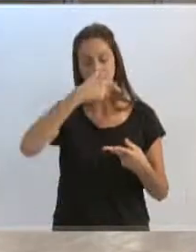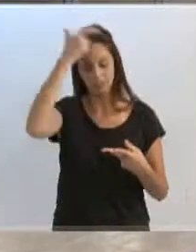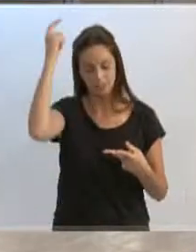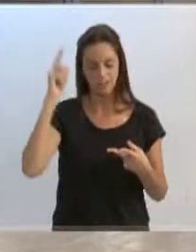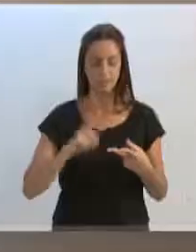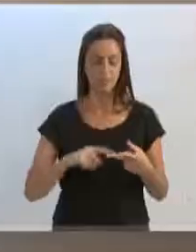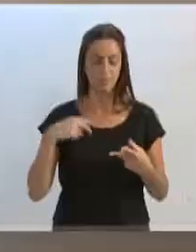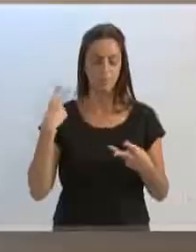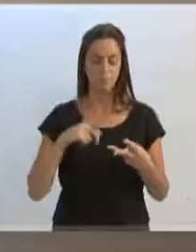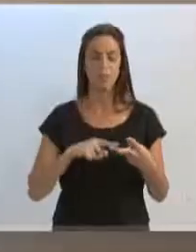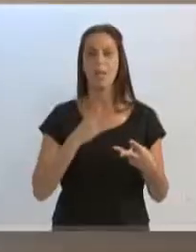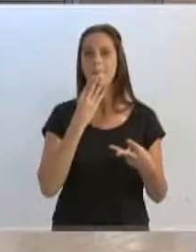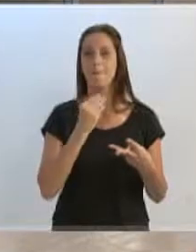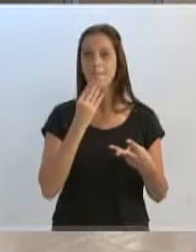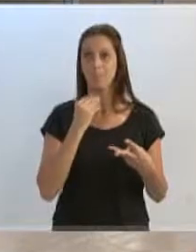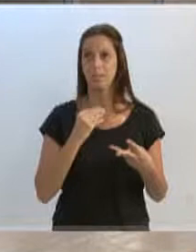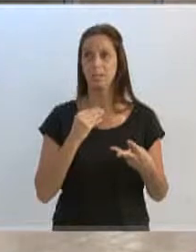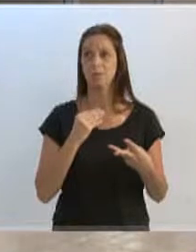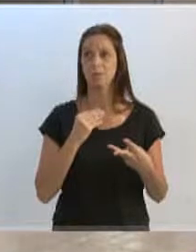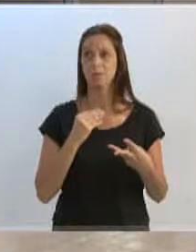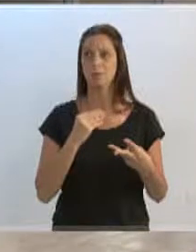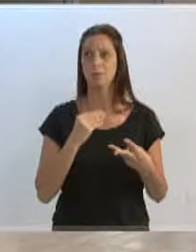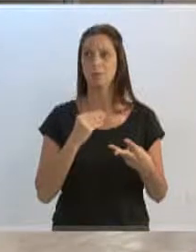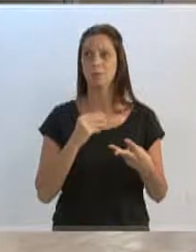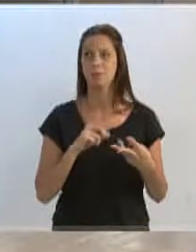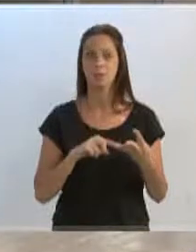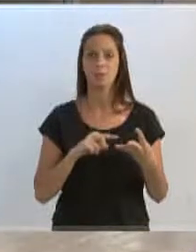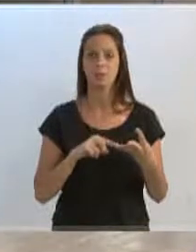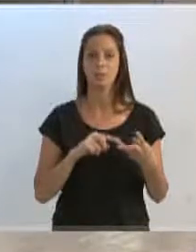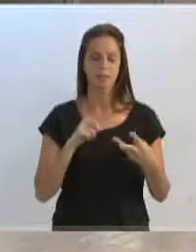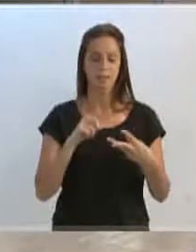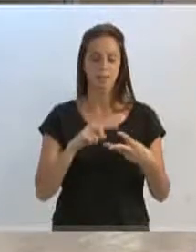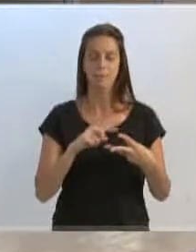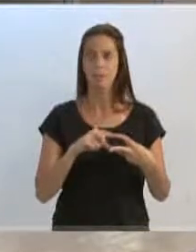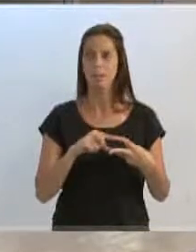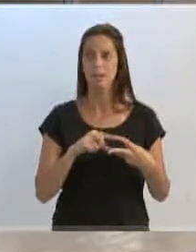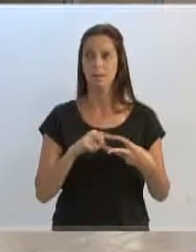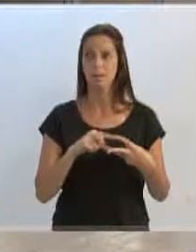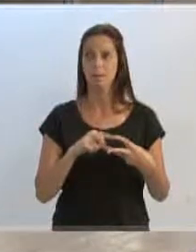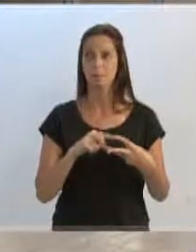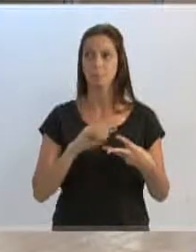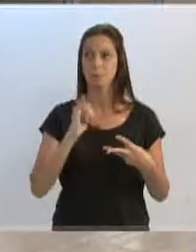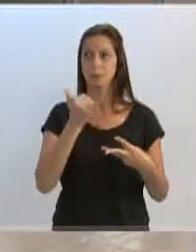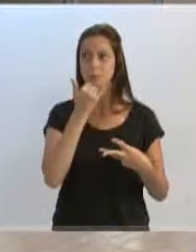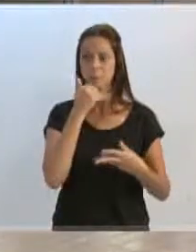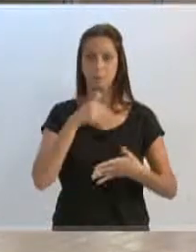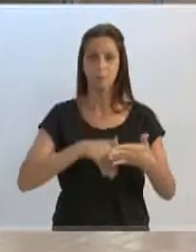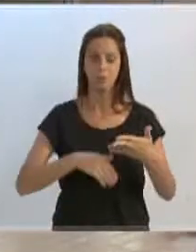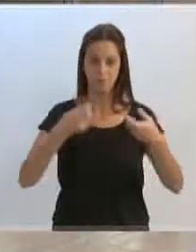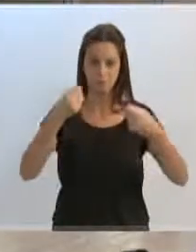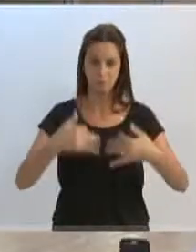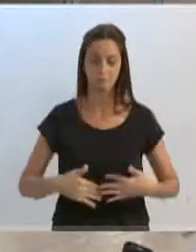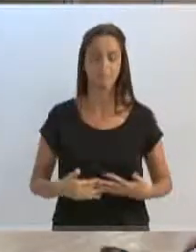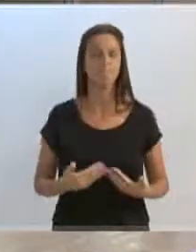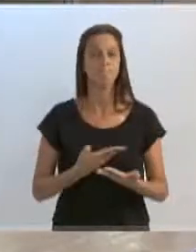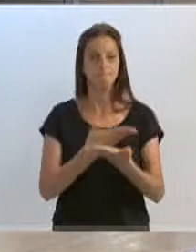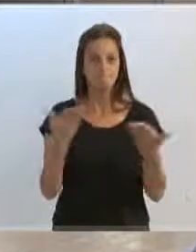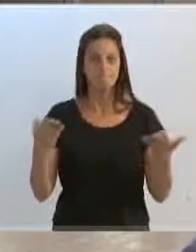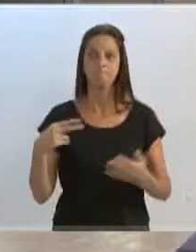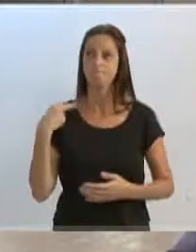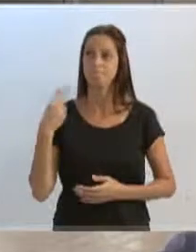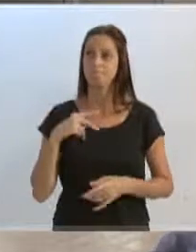o vereador Bruno Cunha, o vereador Marcos da Rosa, nesse momento, então, em justificativa de voto. Senhores vereadores,